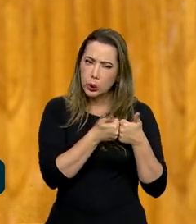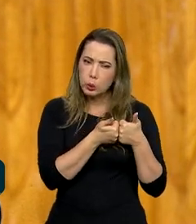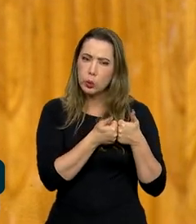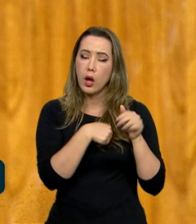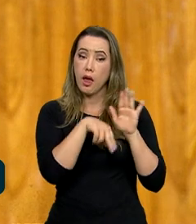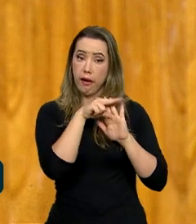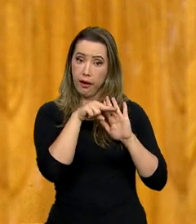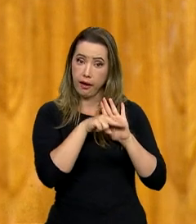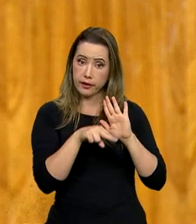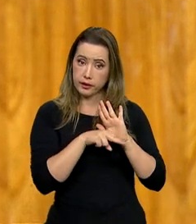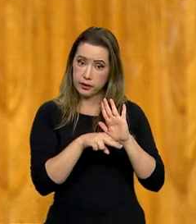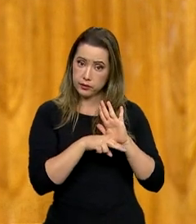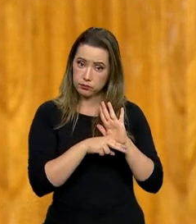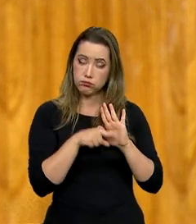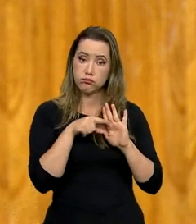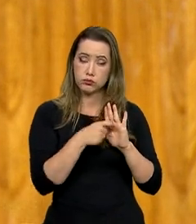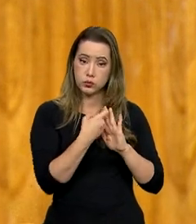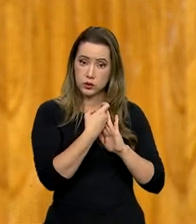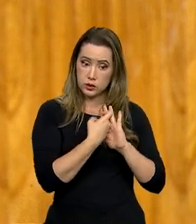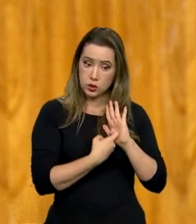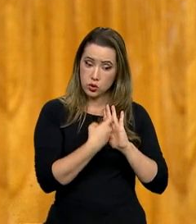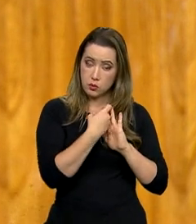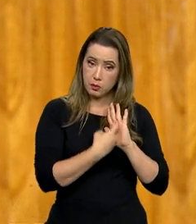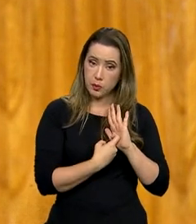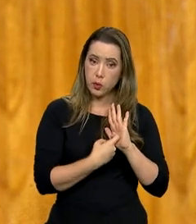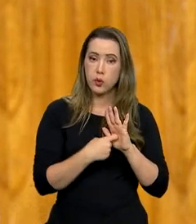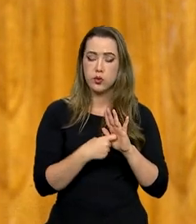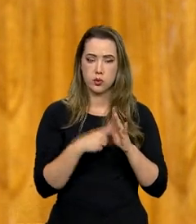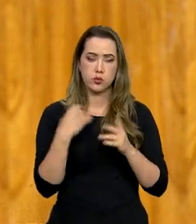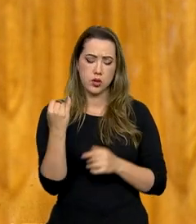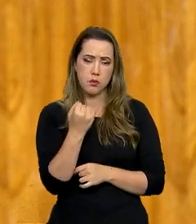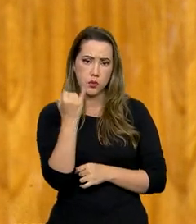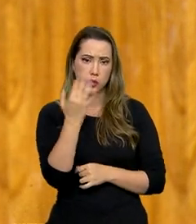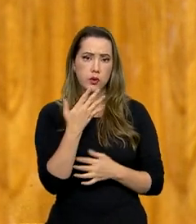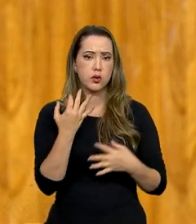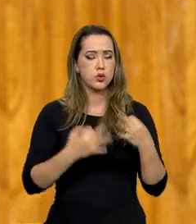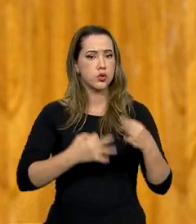tentativamente daquilo que faz sentido do ponto de vista de justiça social.